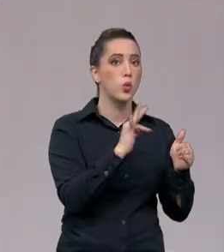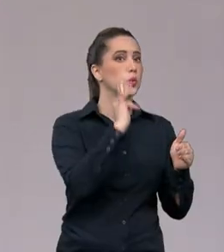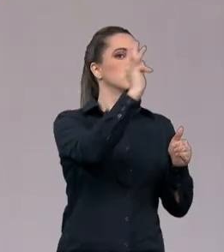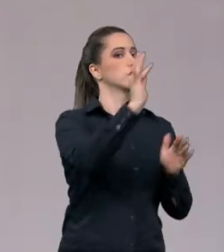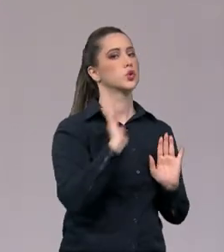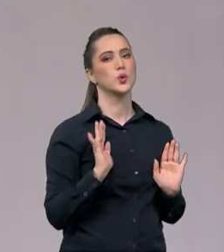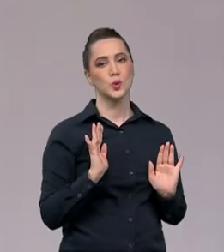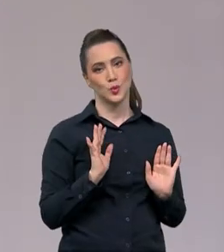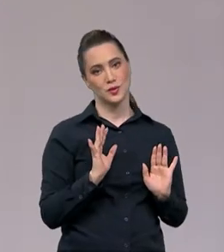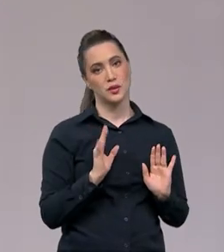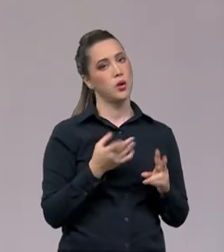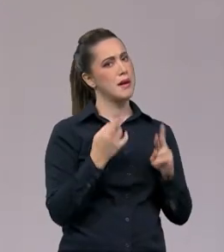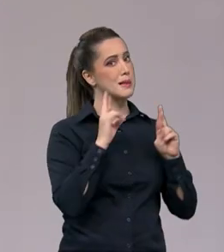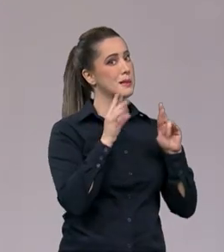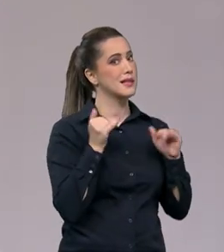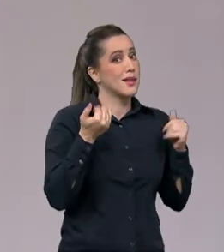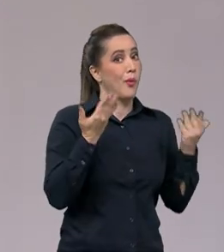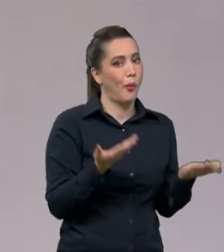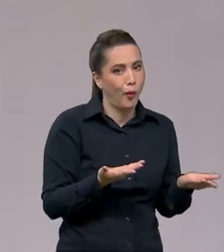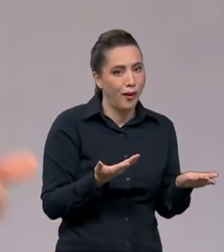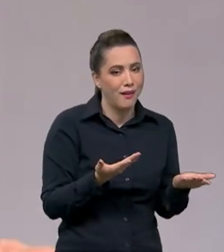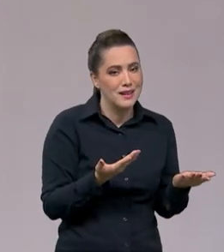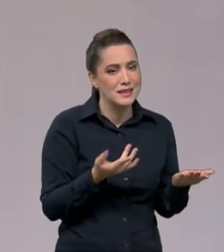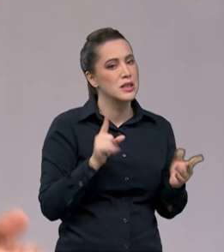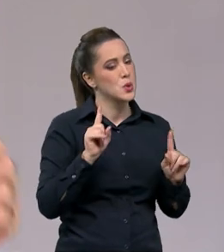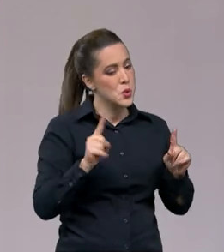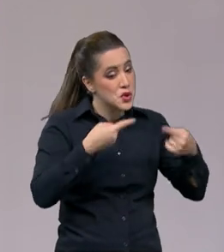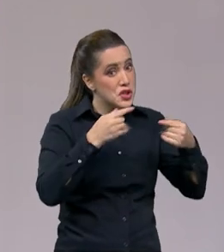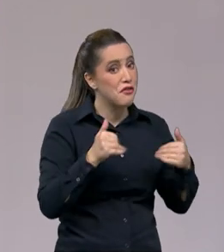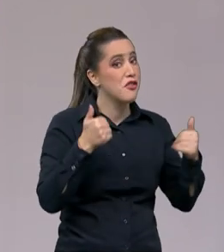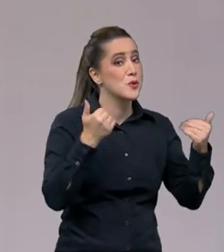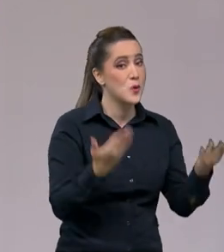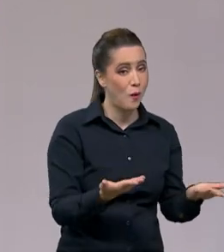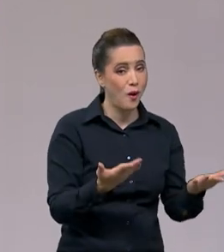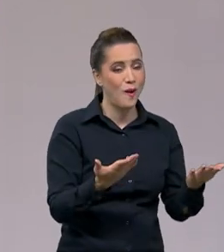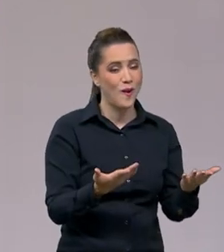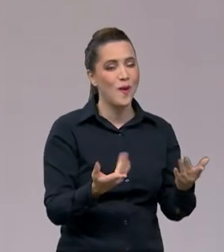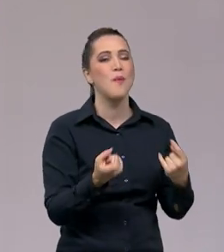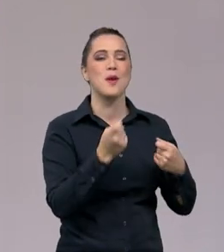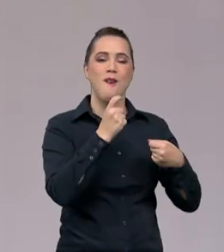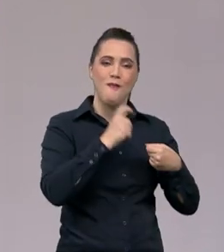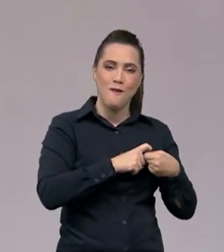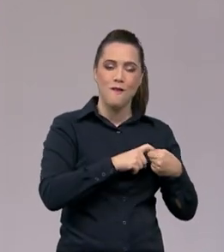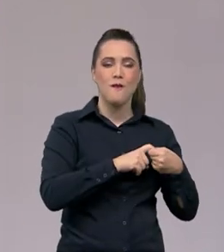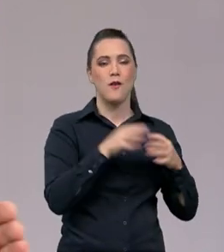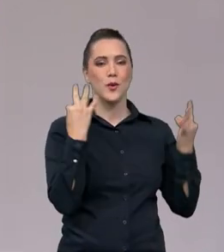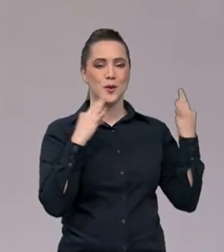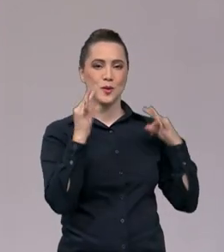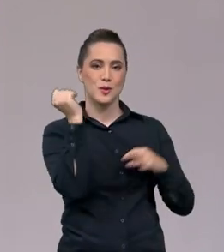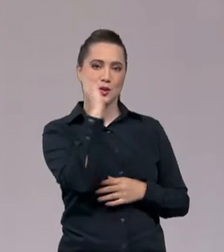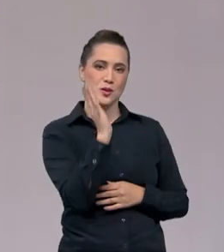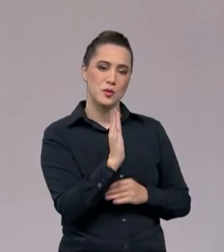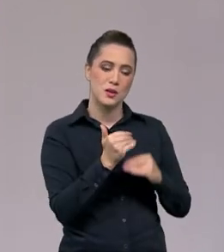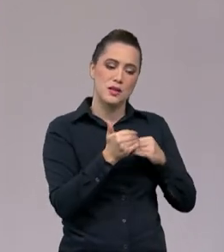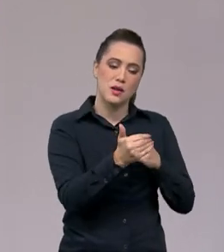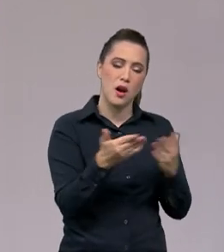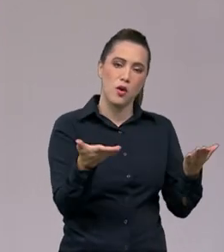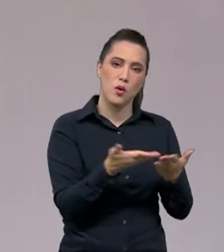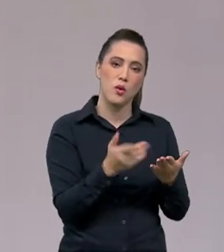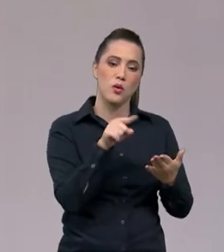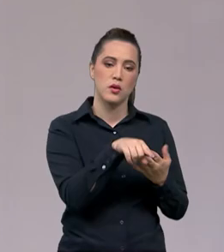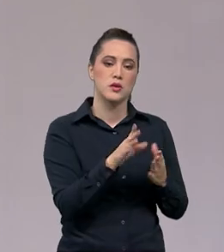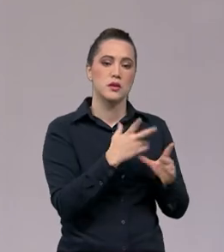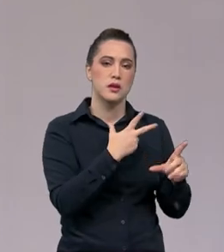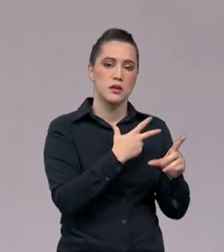futuro, né? Quais são as expectativas e quais são os desafios para a retomada do turismo no Brasil, a partir, então, assim, dessa